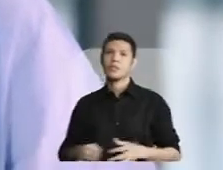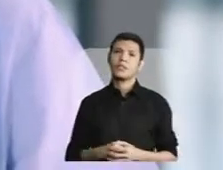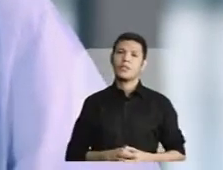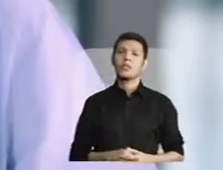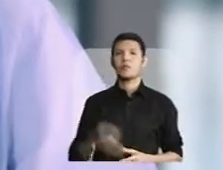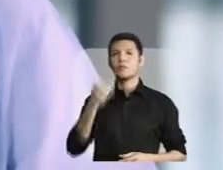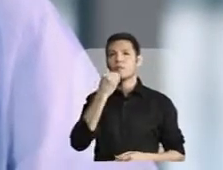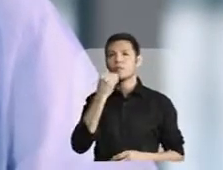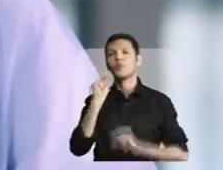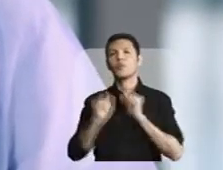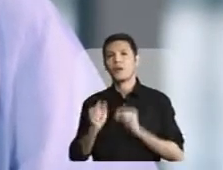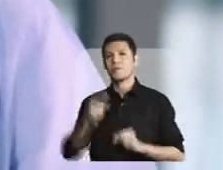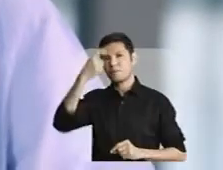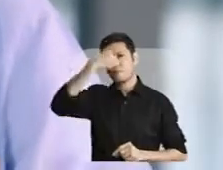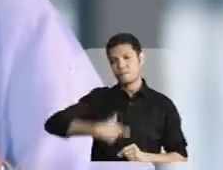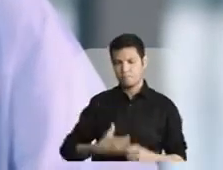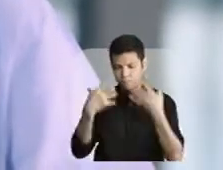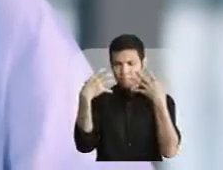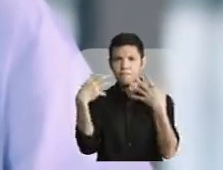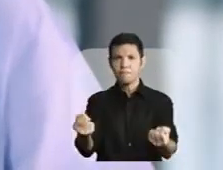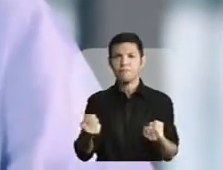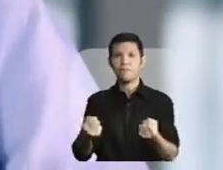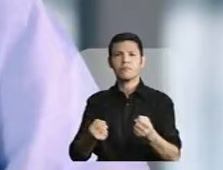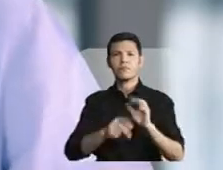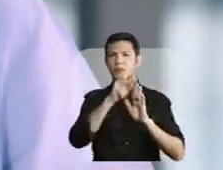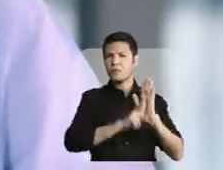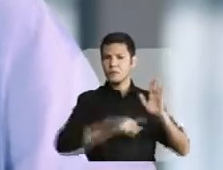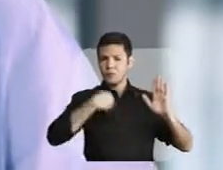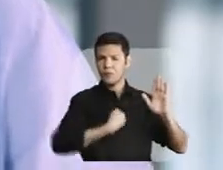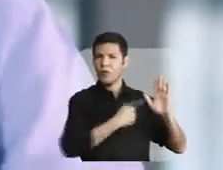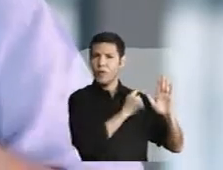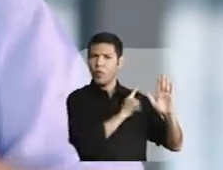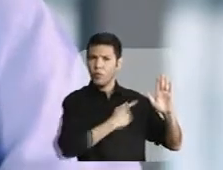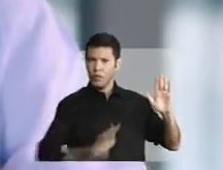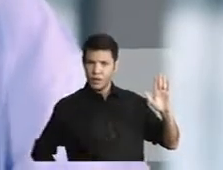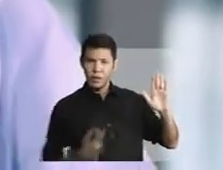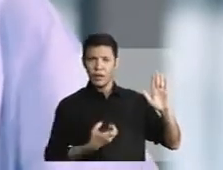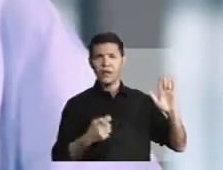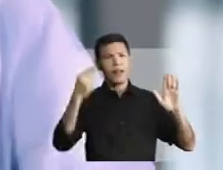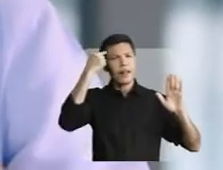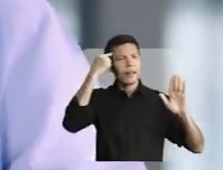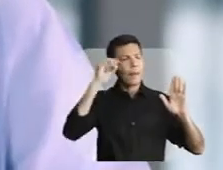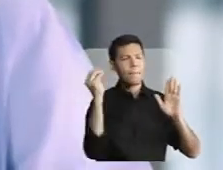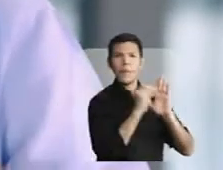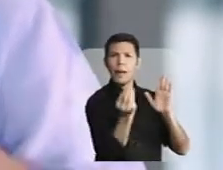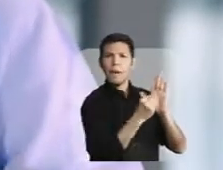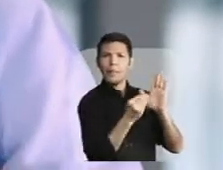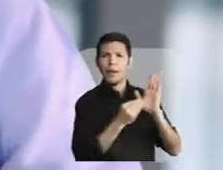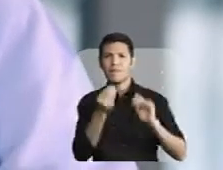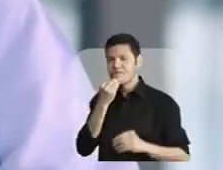Este é um desafio que eu quero enfrentar como governador. Com uma ideia fixa. Criar